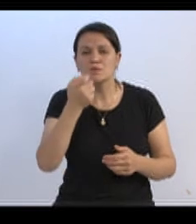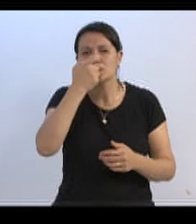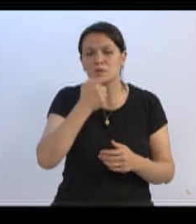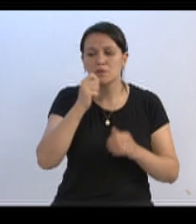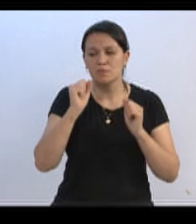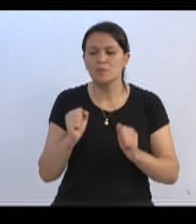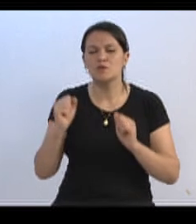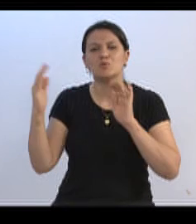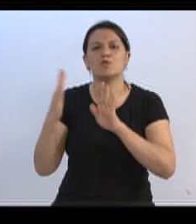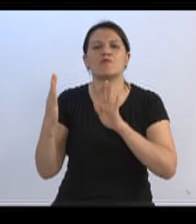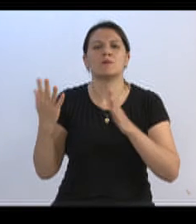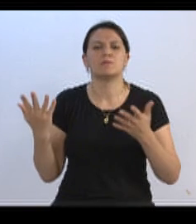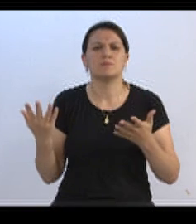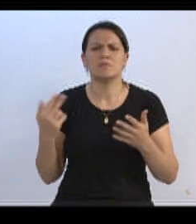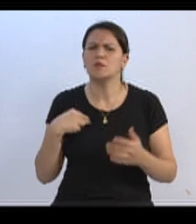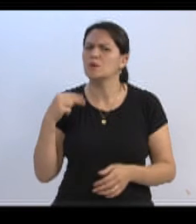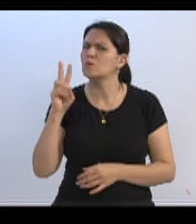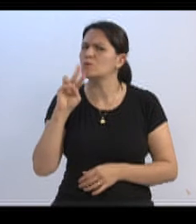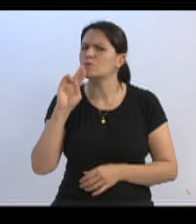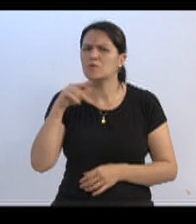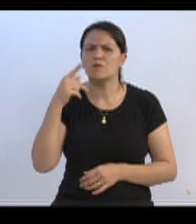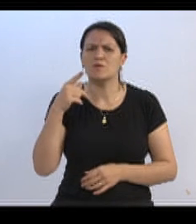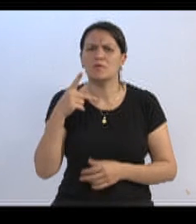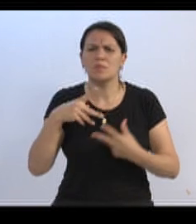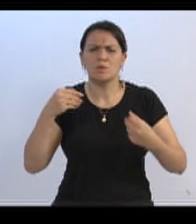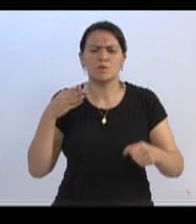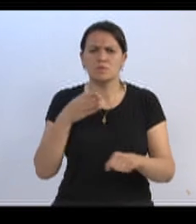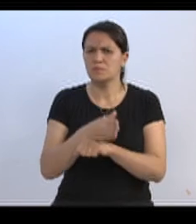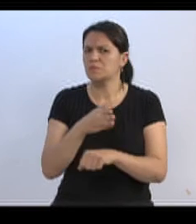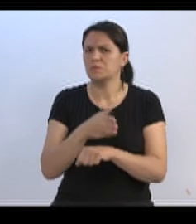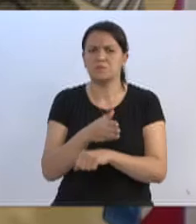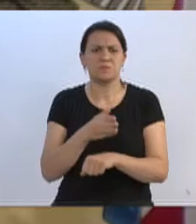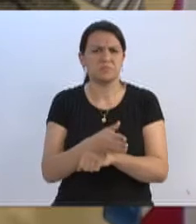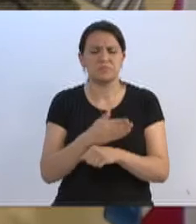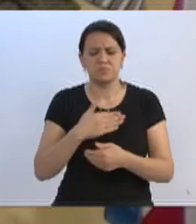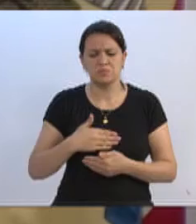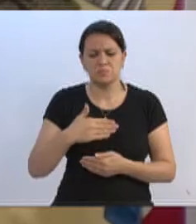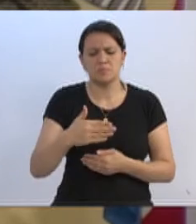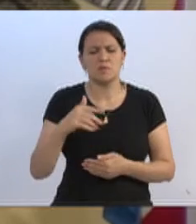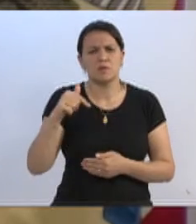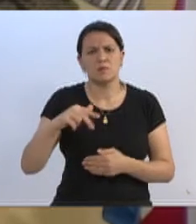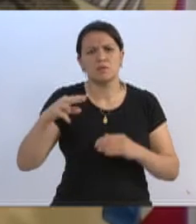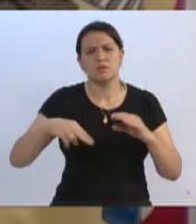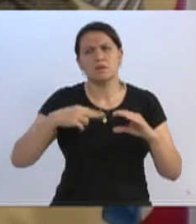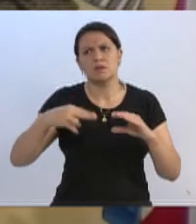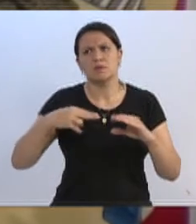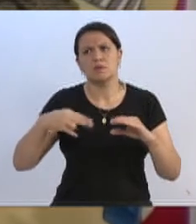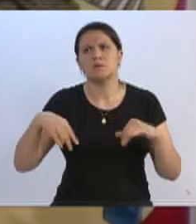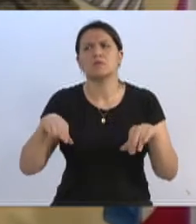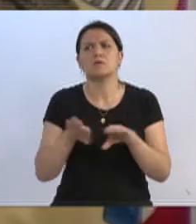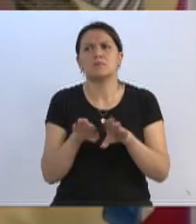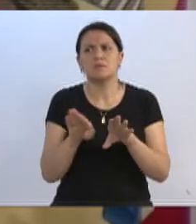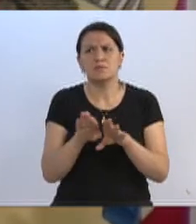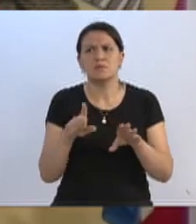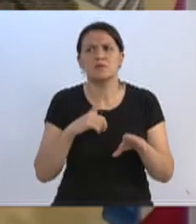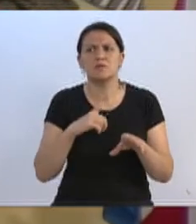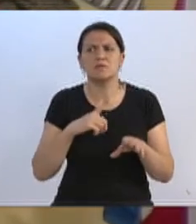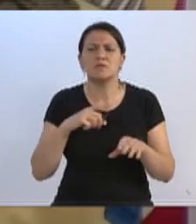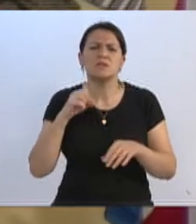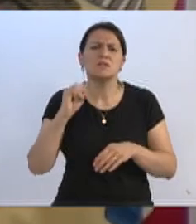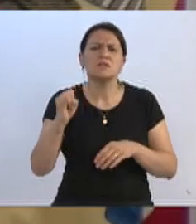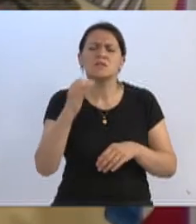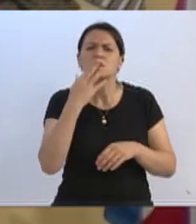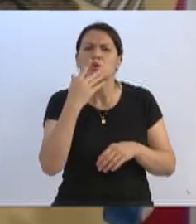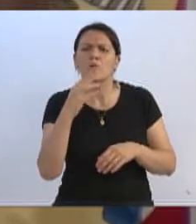provar. Está aqui. Eu nunca vou falar de algo que eu não tenho participação ou não tive iniciativa nesta casa. Então, nós também tivemos a nossa iniciativa. Se vai ser cor verde,